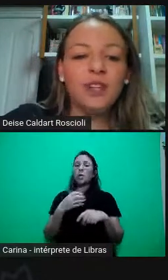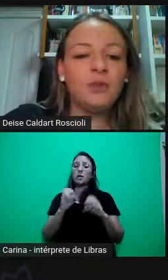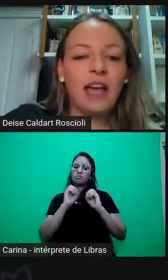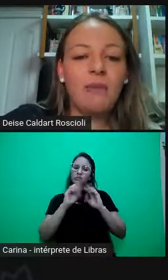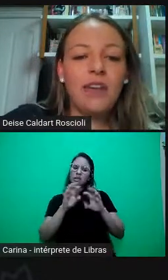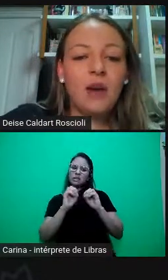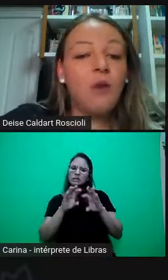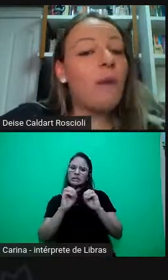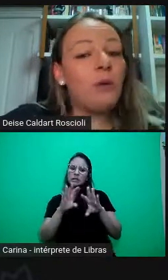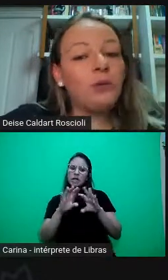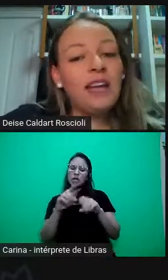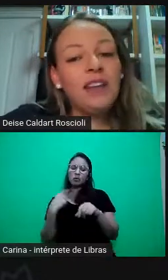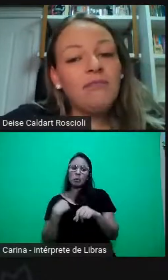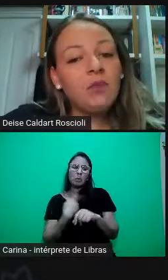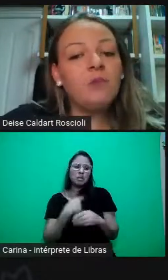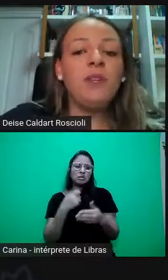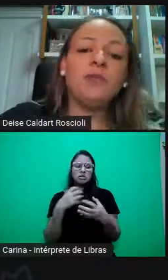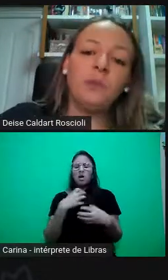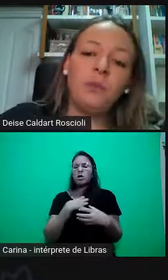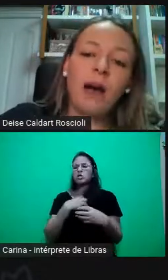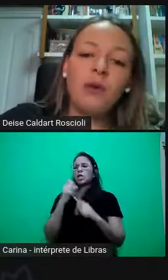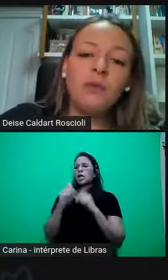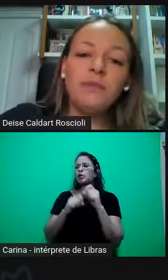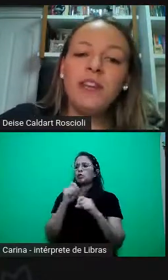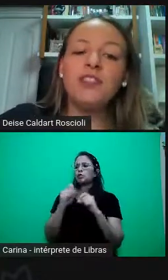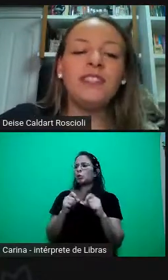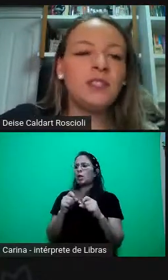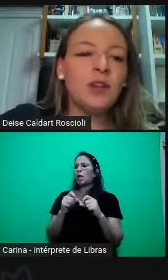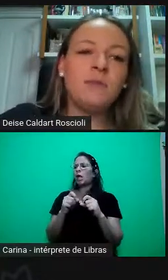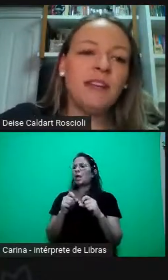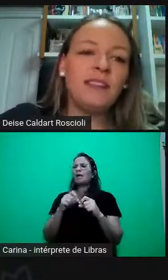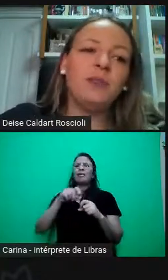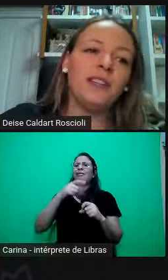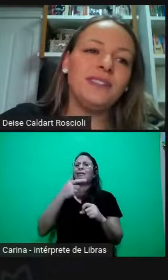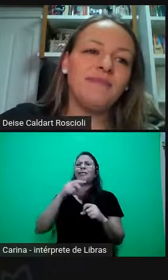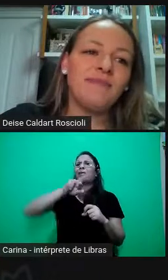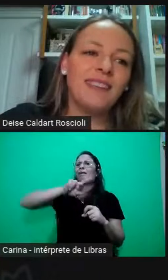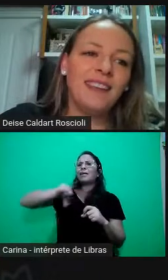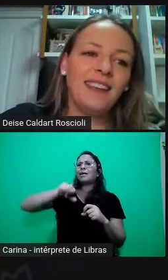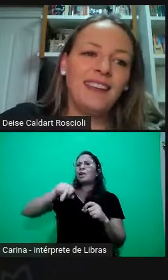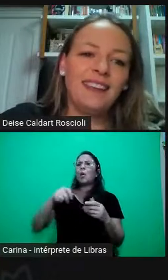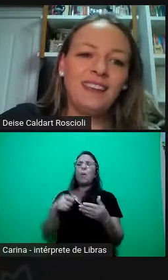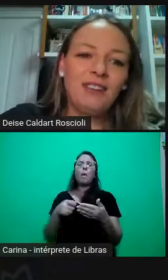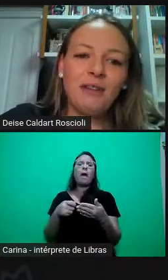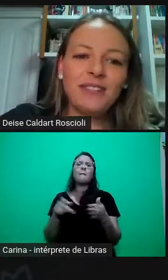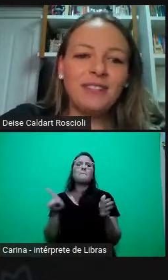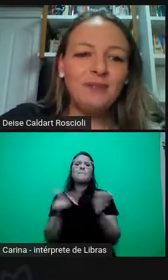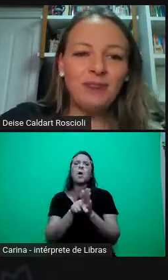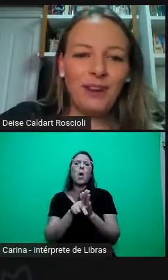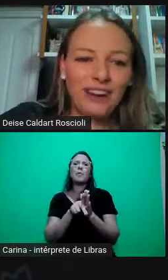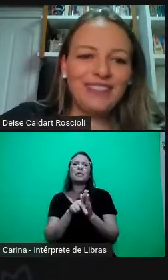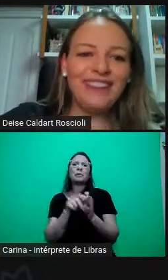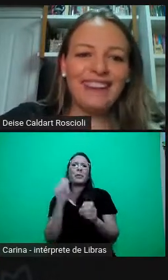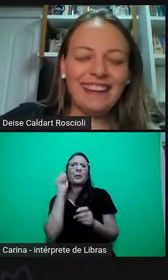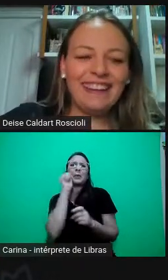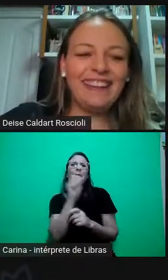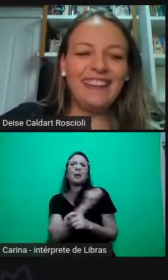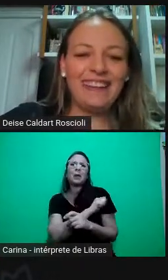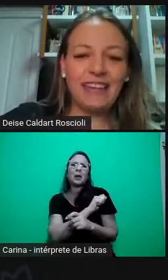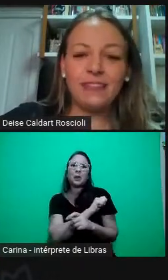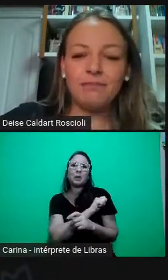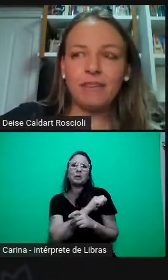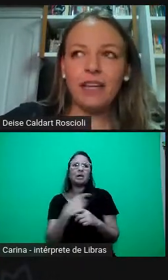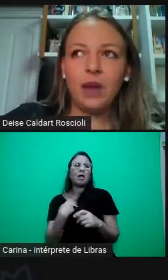mas só assistindo, sabe, o palco está ali, os meninos estão no palco, e a gente está só de espectadoras. Então, é uma coisa tão forte, né,